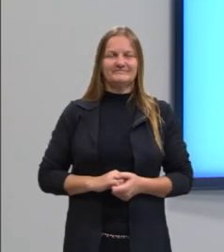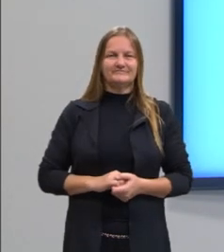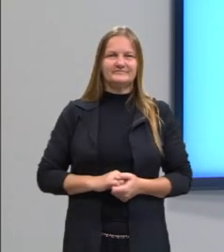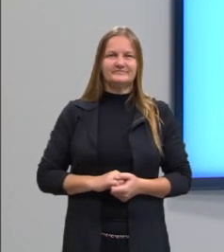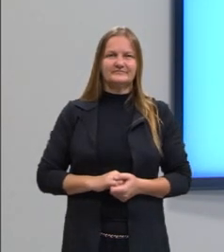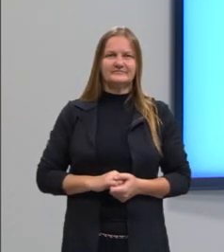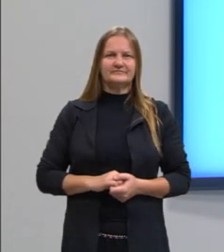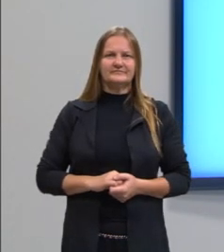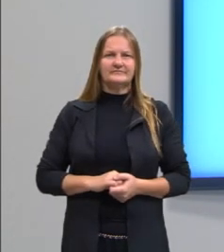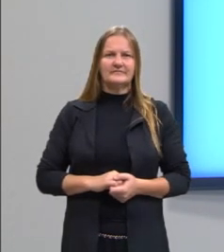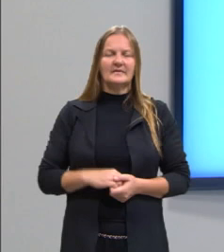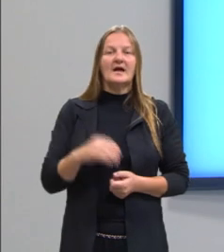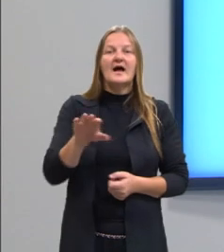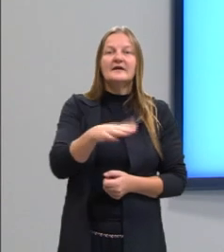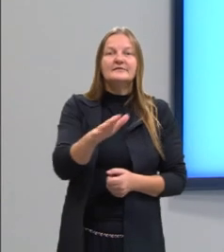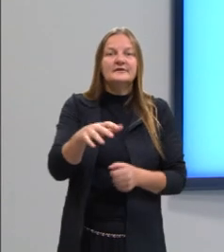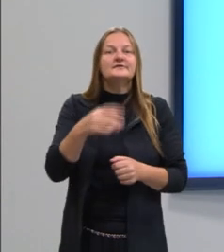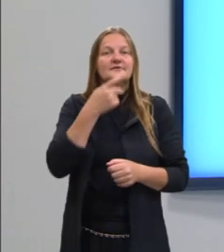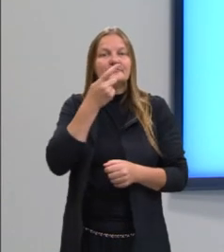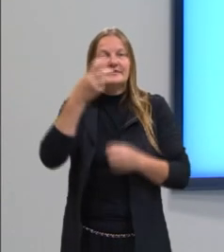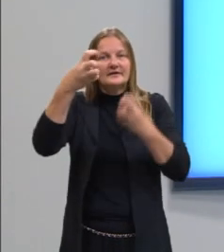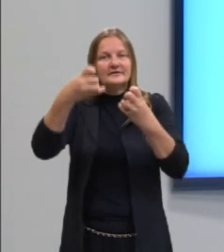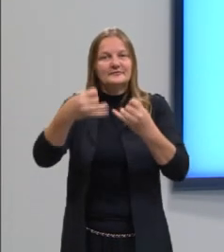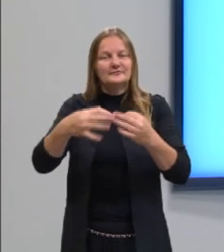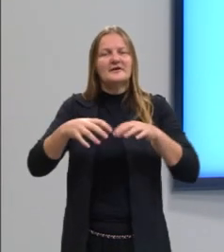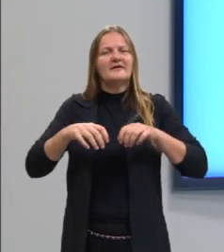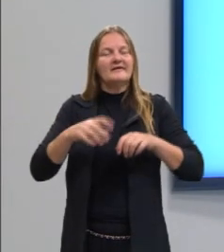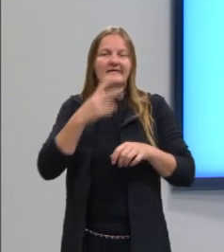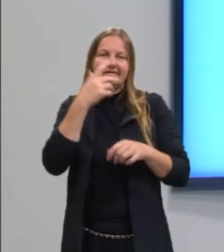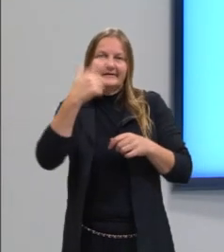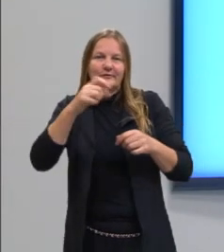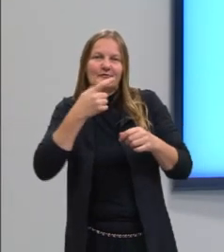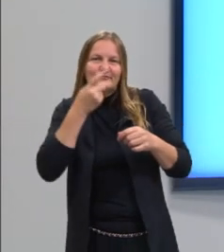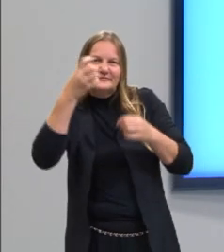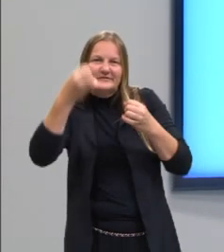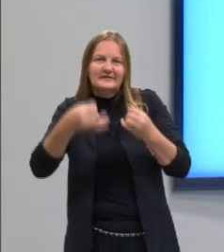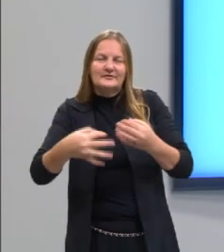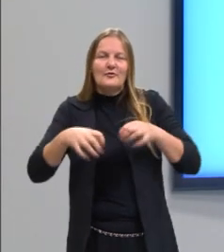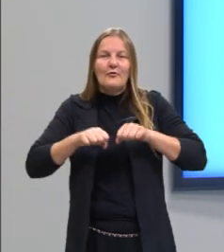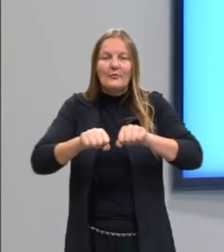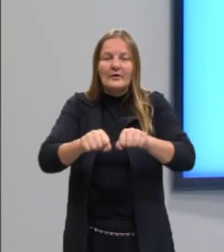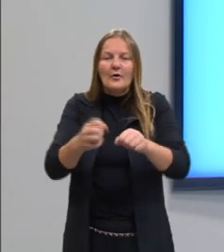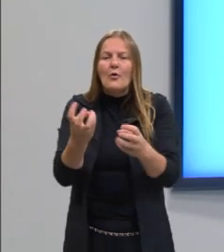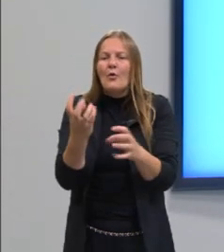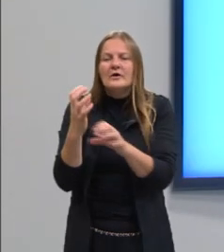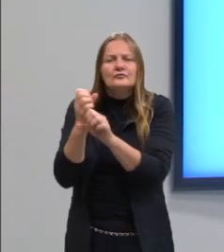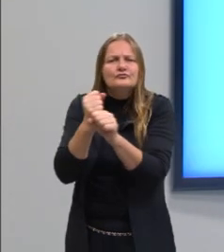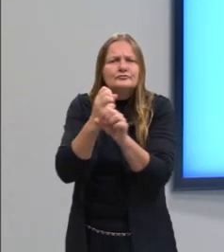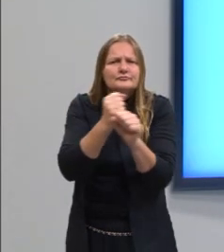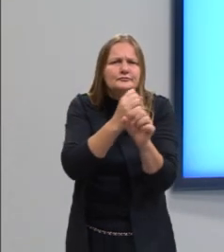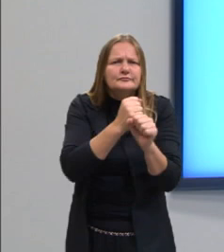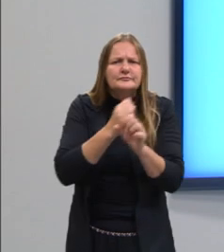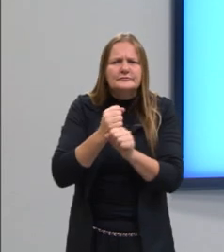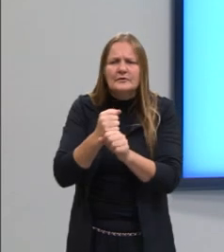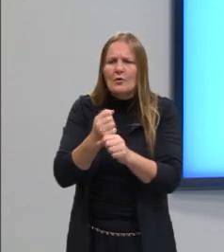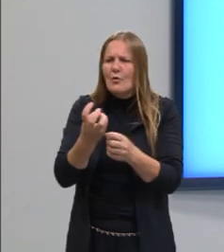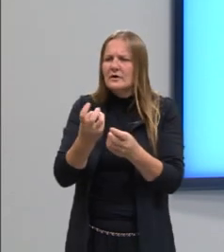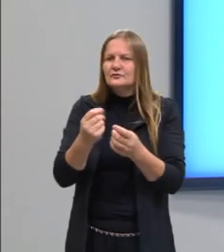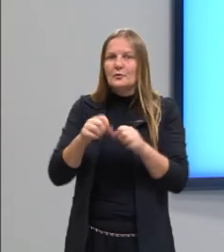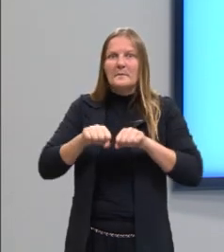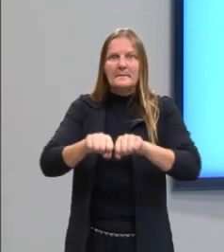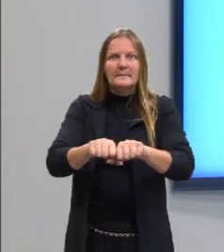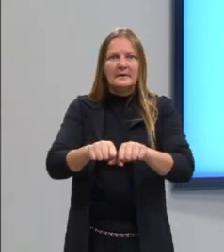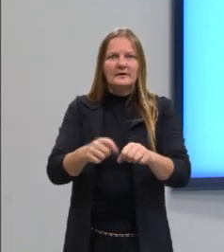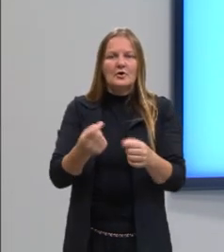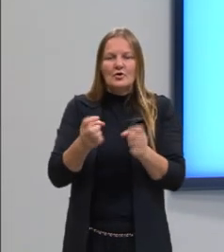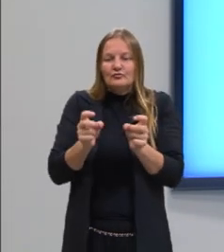Seja fazendo compras, então, como eu havia, então, dito antes, somando o quanto irá gastar, calculando o troco, calculando, então,